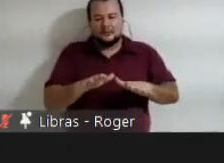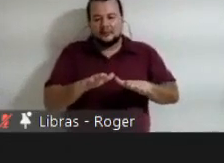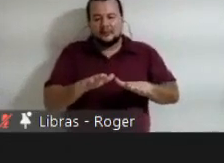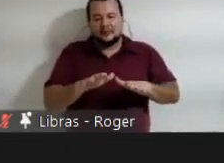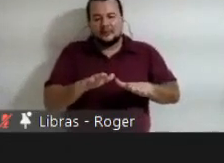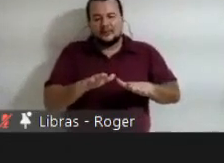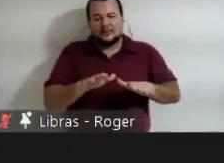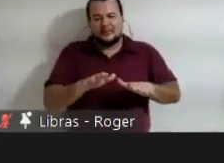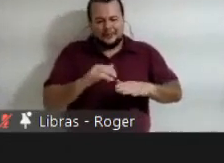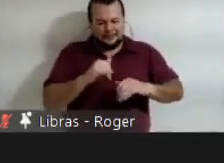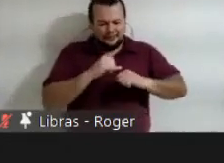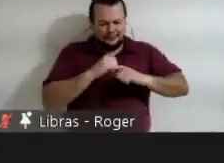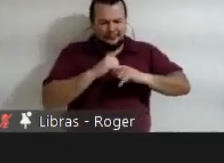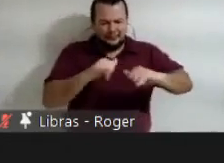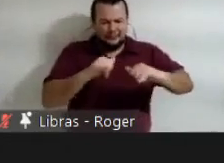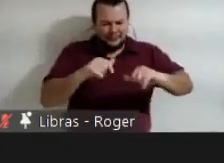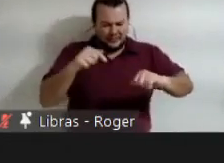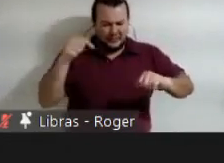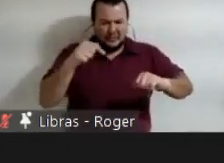necessário,